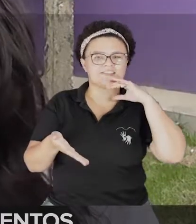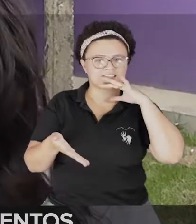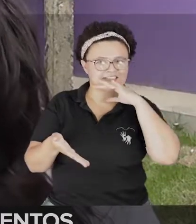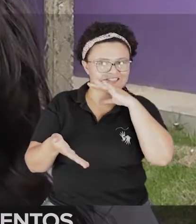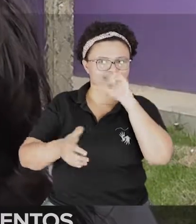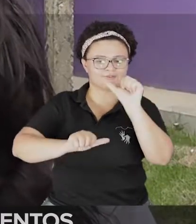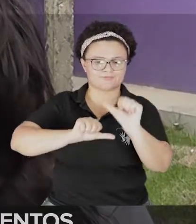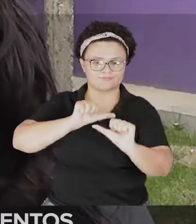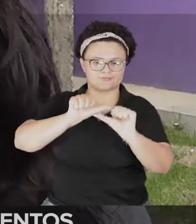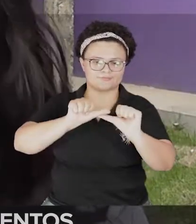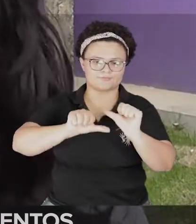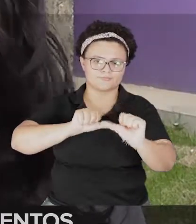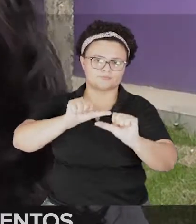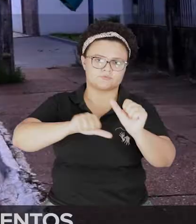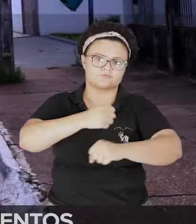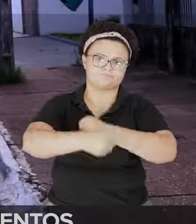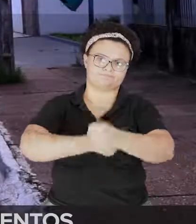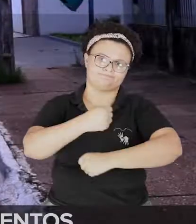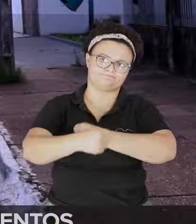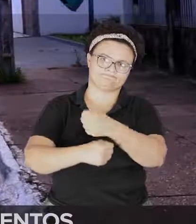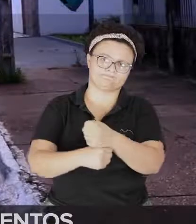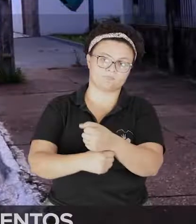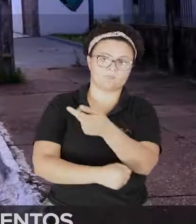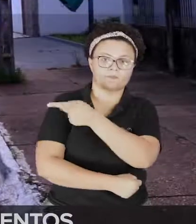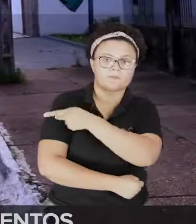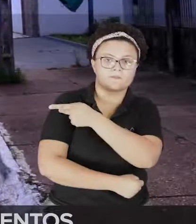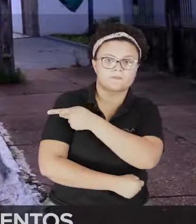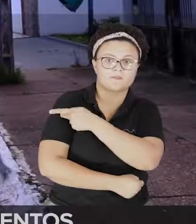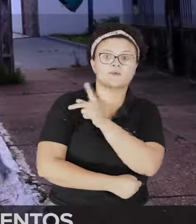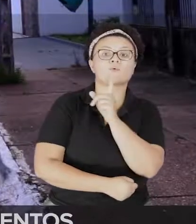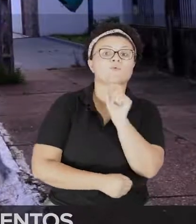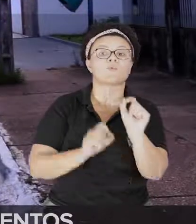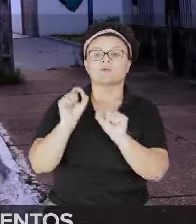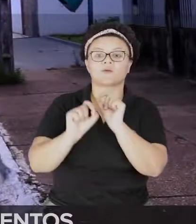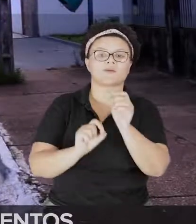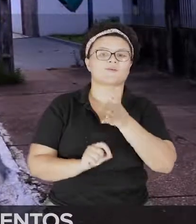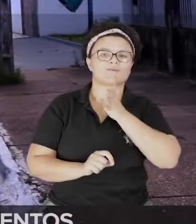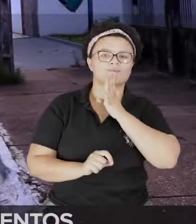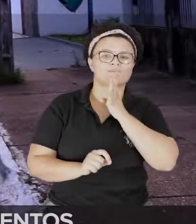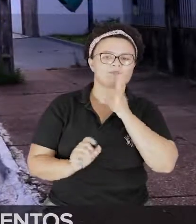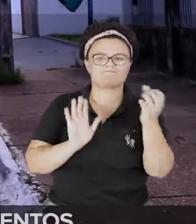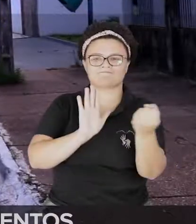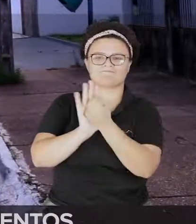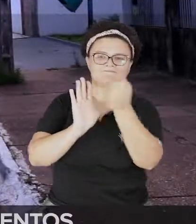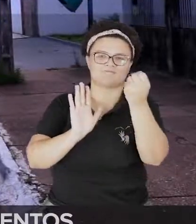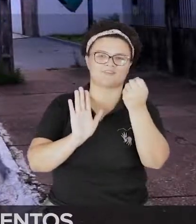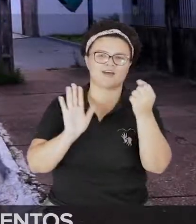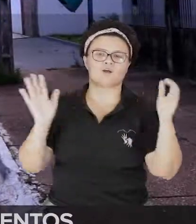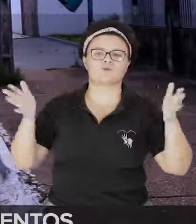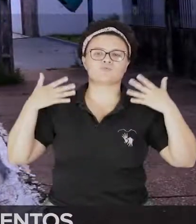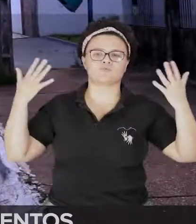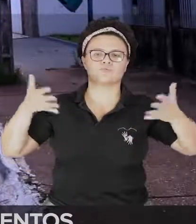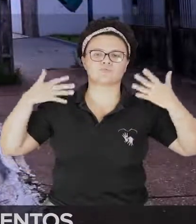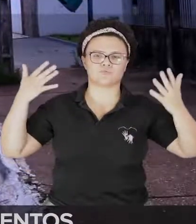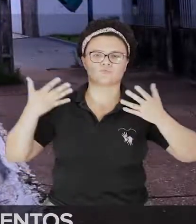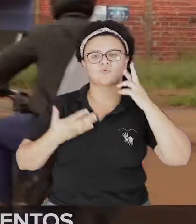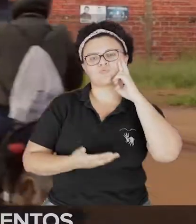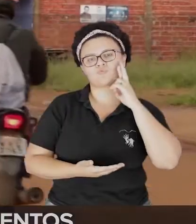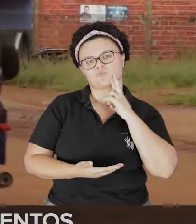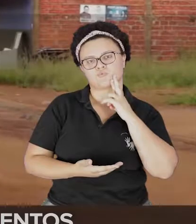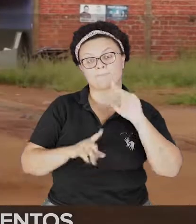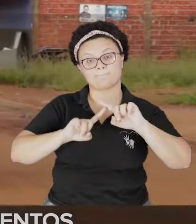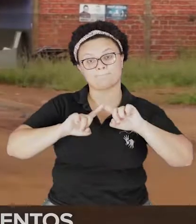muda o clima na cidade. Vilena é conhecida como cidade e clima de Rondônia. Porém, nos últimos anos, alguns fatores têm